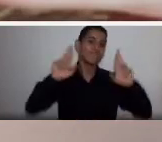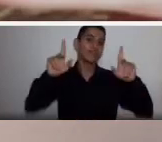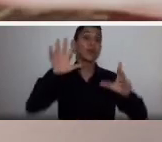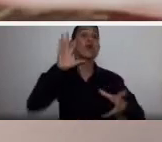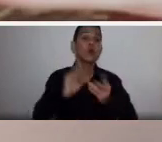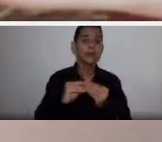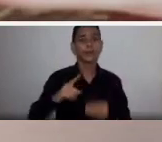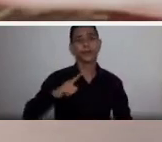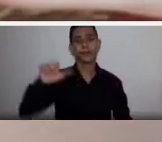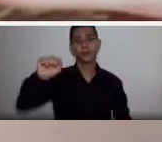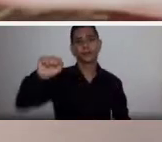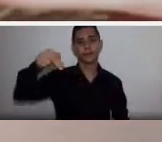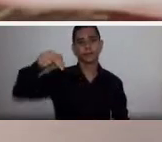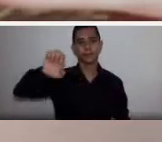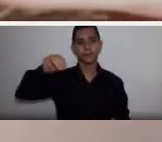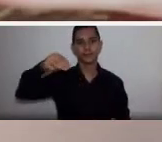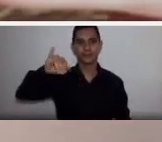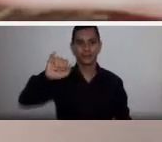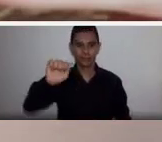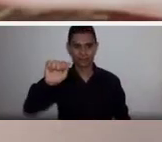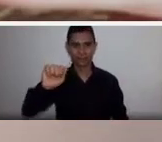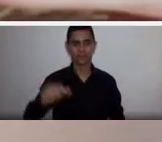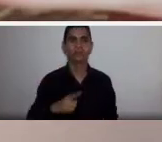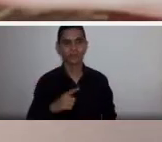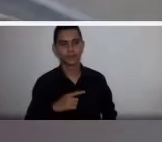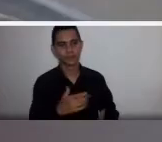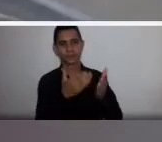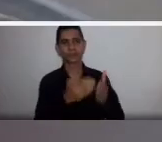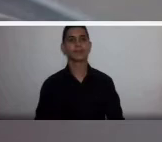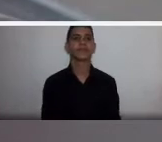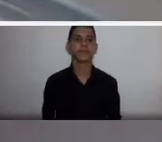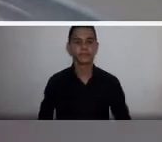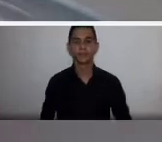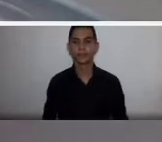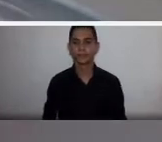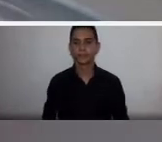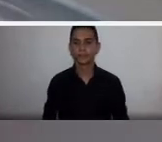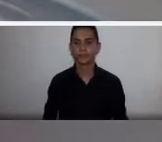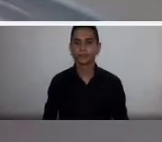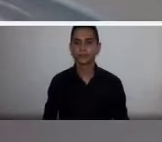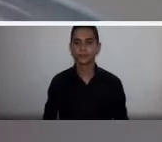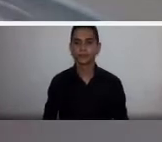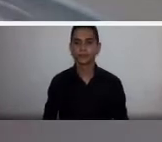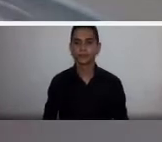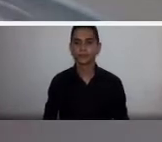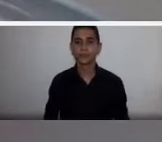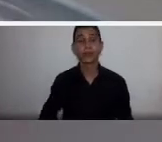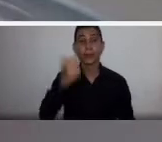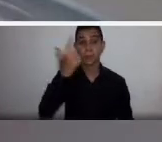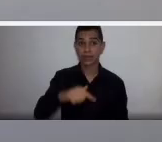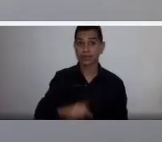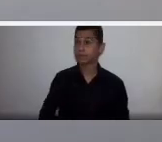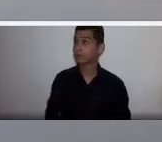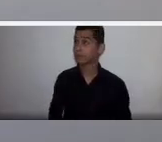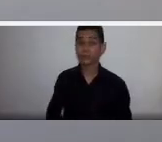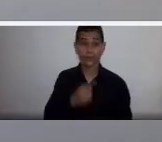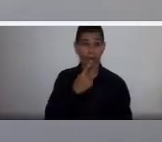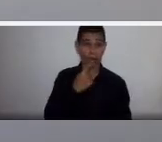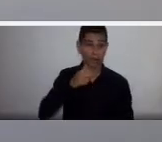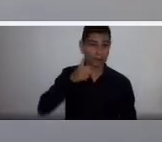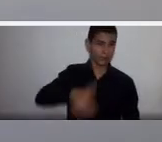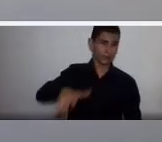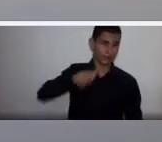anêmico artificialmente. Aqui está o sangramento provocado pela cirurgia.